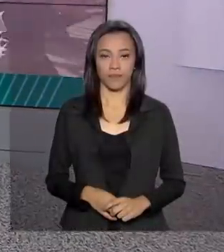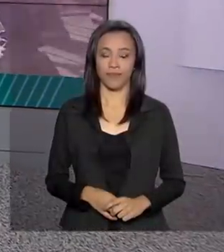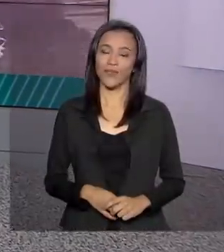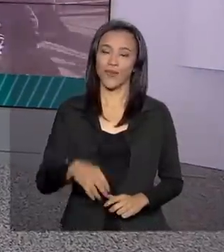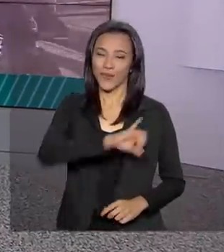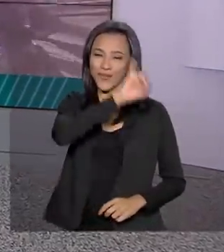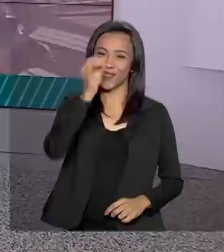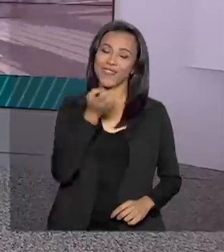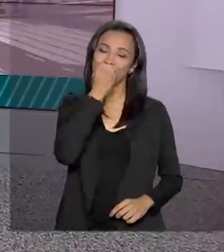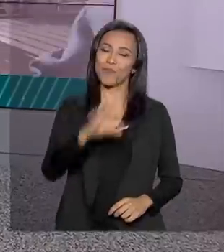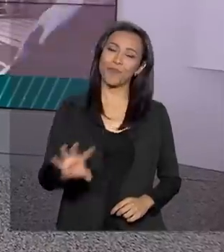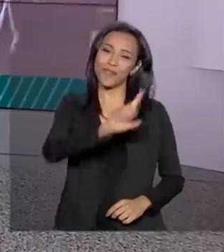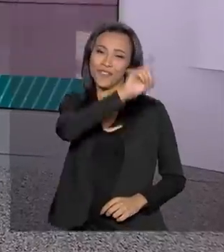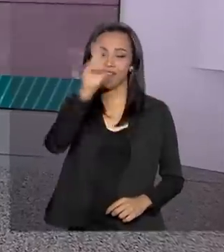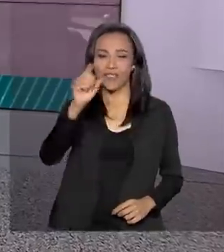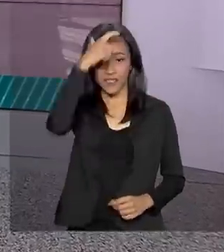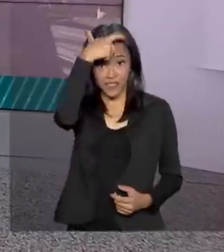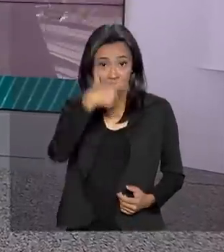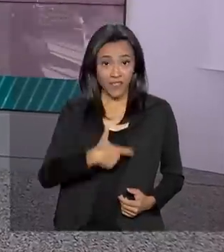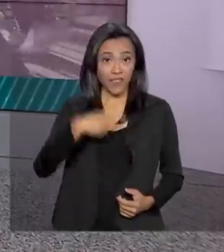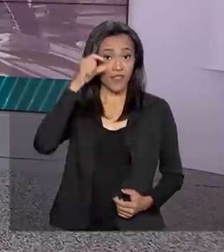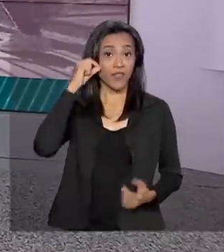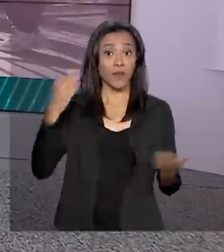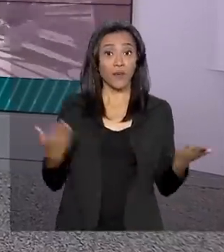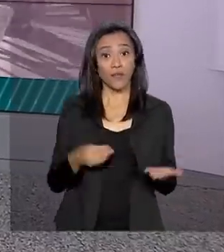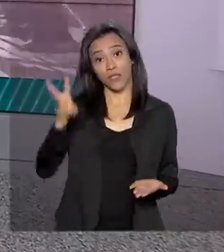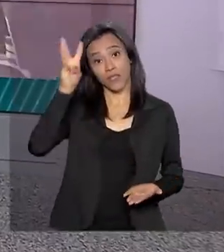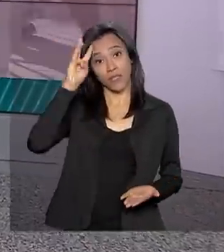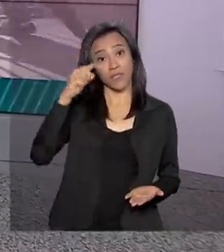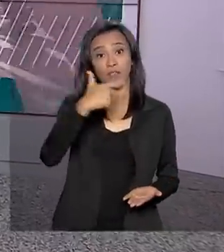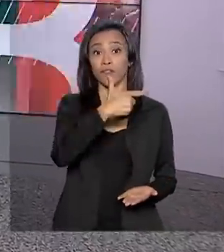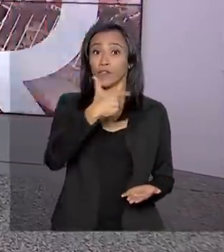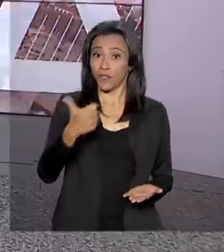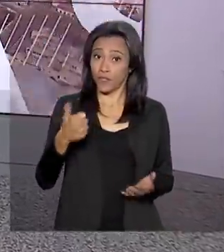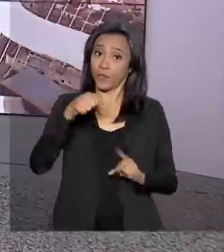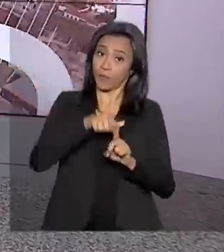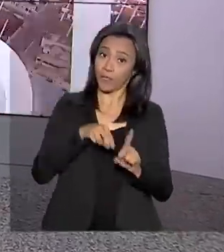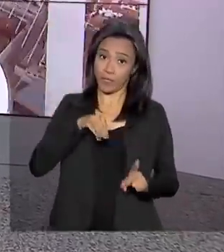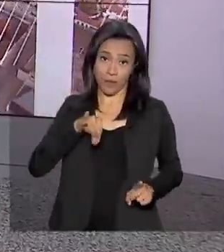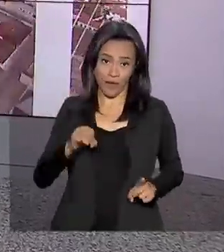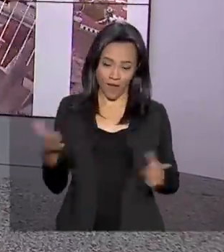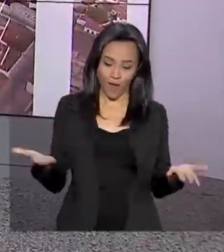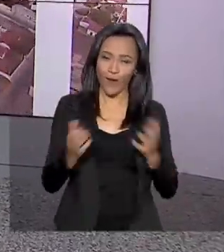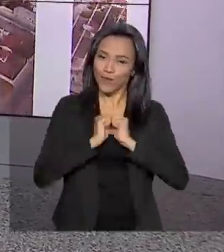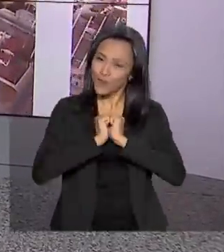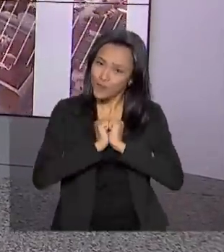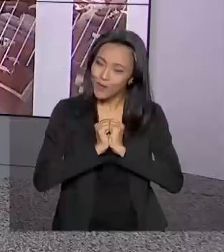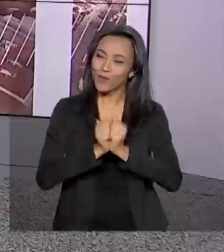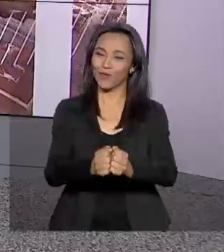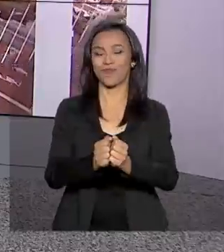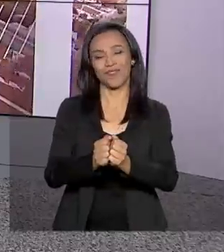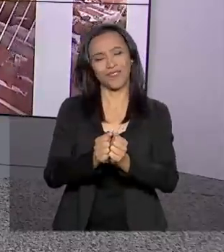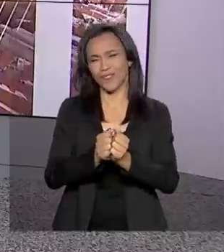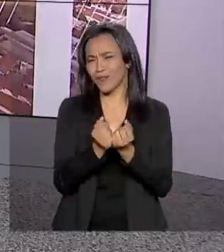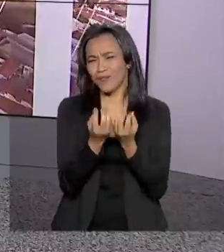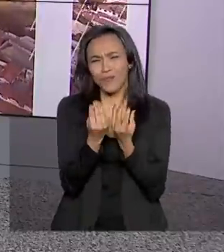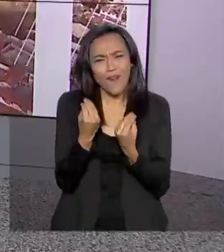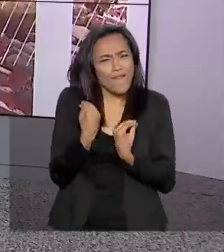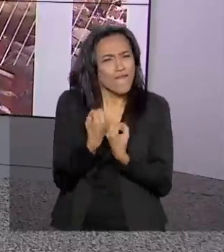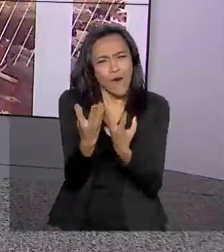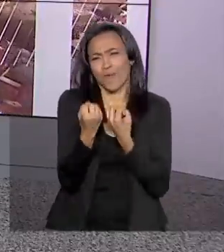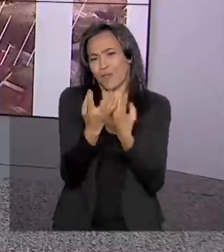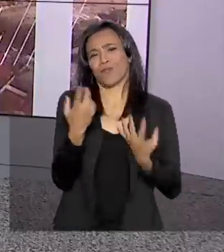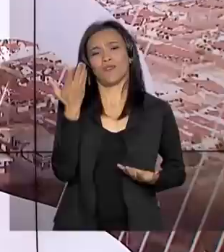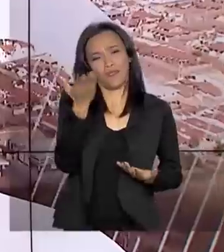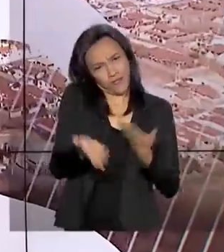Olá, bom dia, eu sou Carla Batier, hoje é terça-feira, 21 de maio. A partir de agora, estamos juntos no Brasil em Dia, com muita informação e